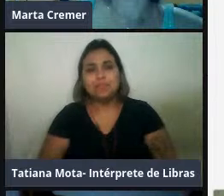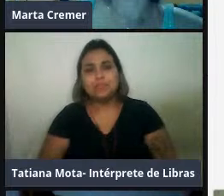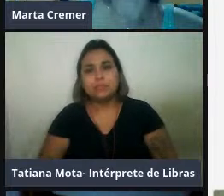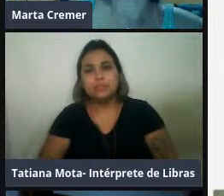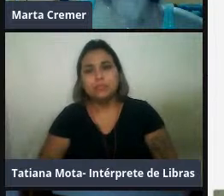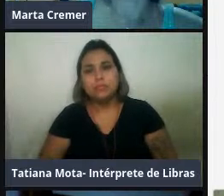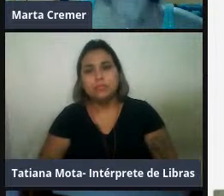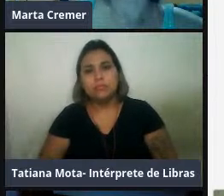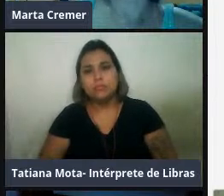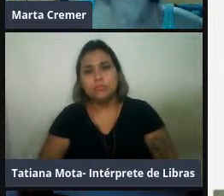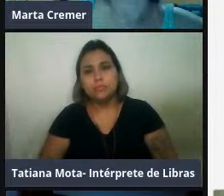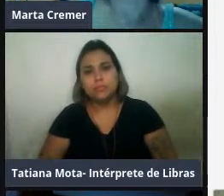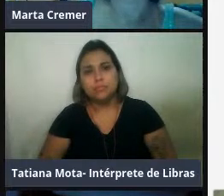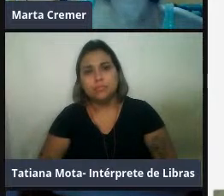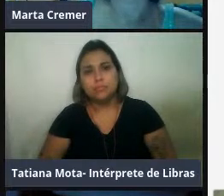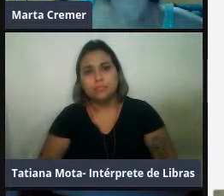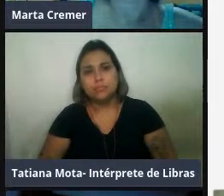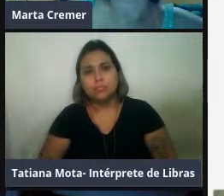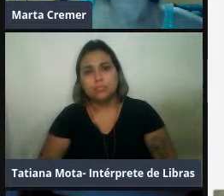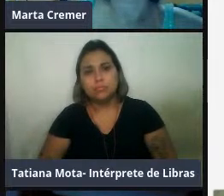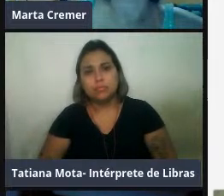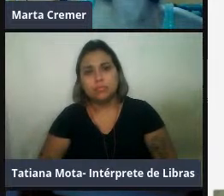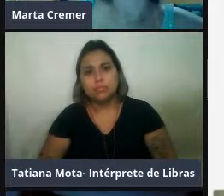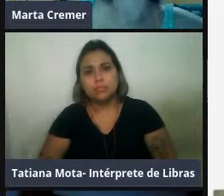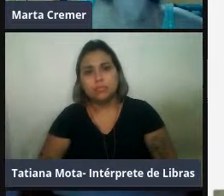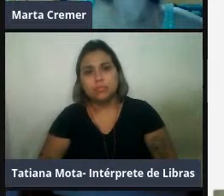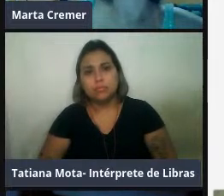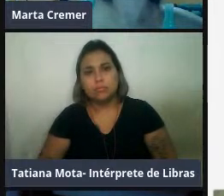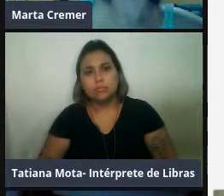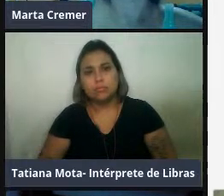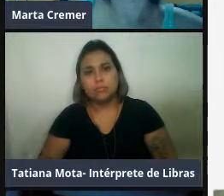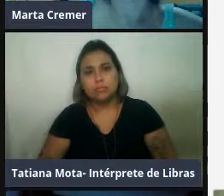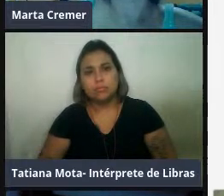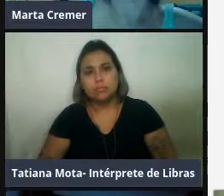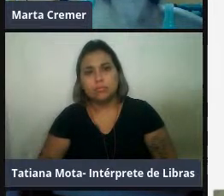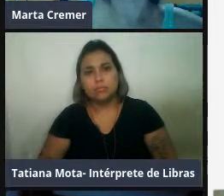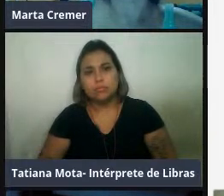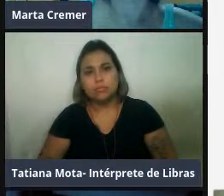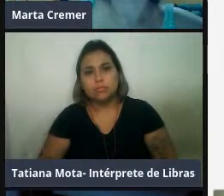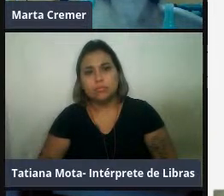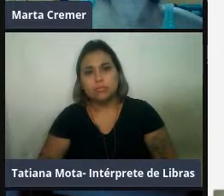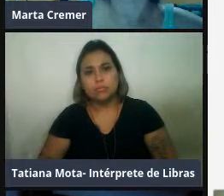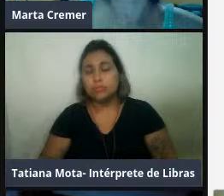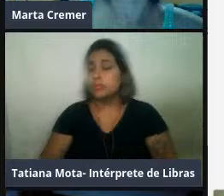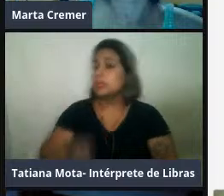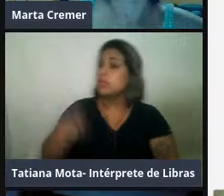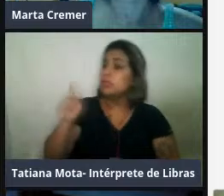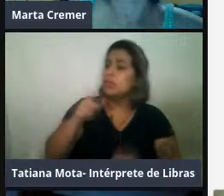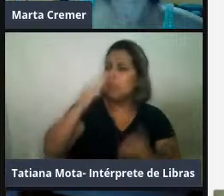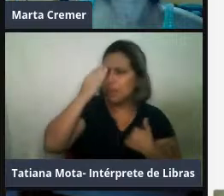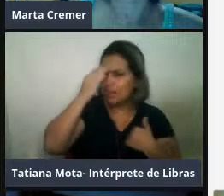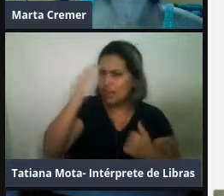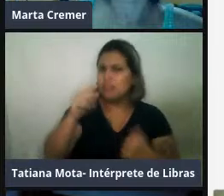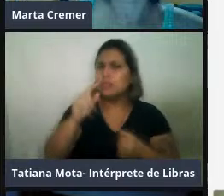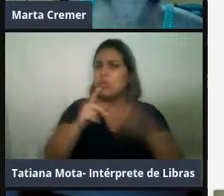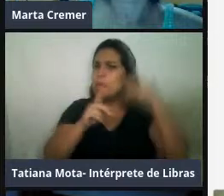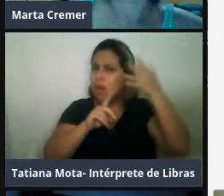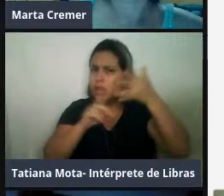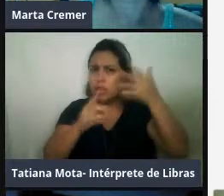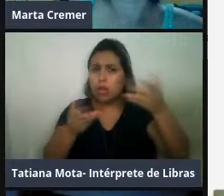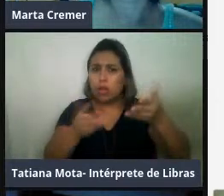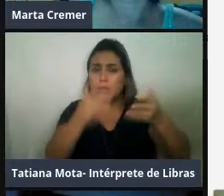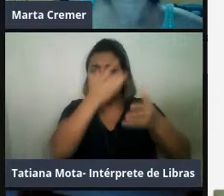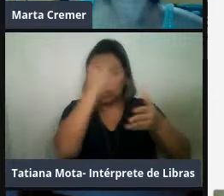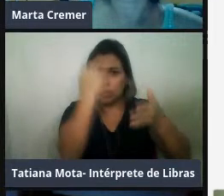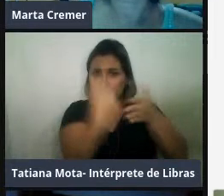Professora, muito obrigado pela palestra, né, agora vamos tirar esse momento para fazer as perguntas, né, que foram colocadas as postas aqui no